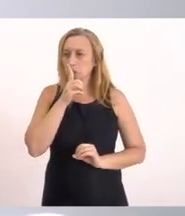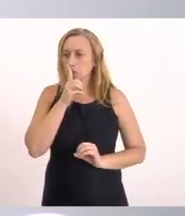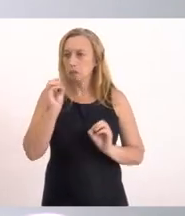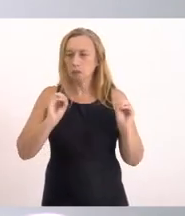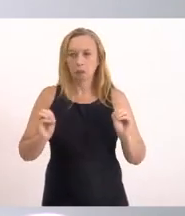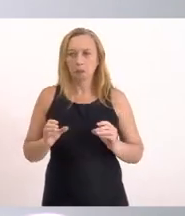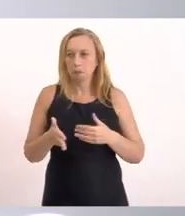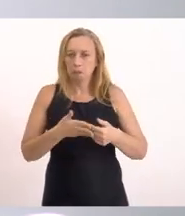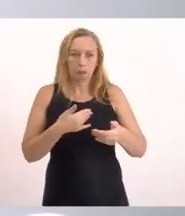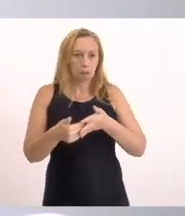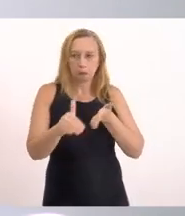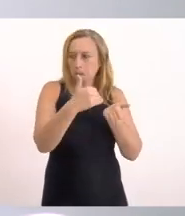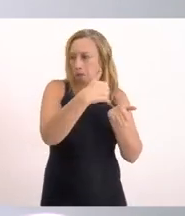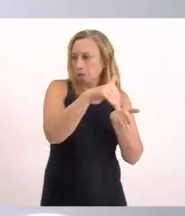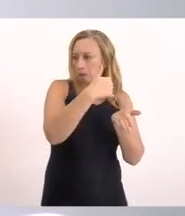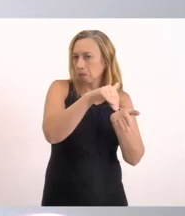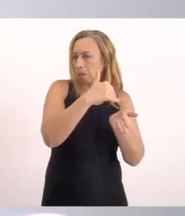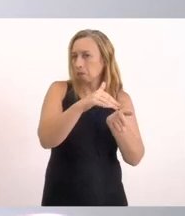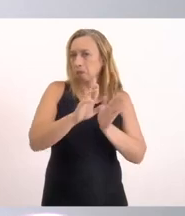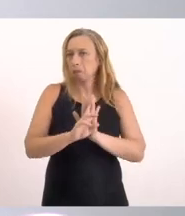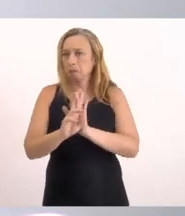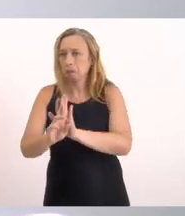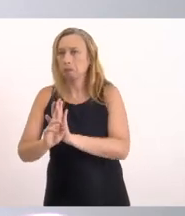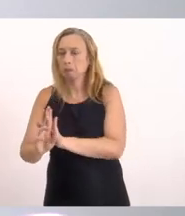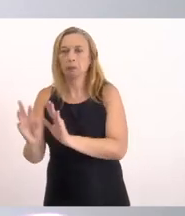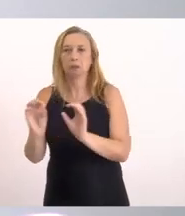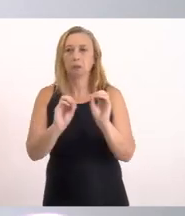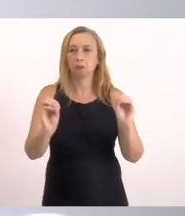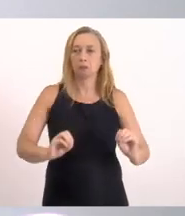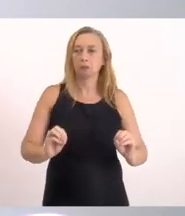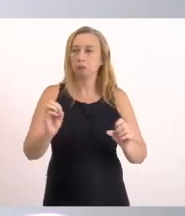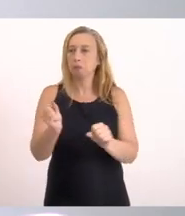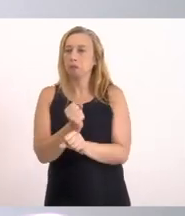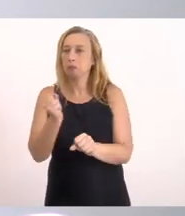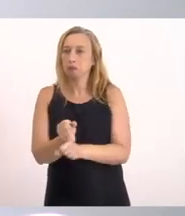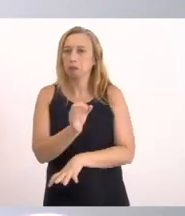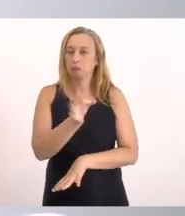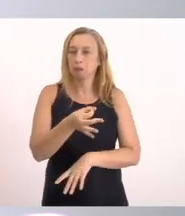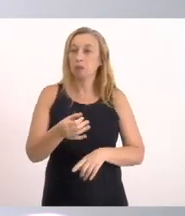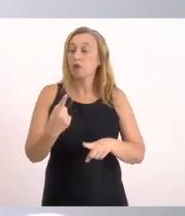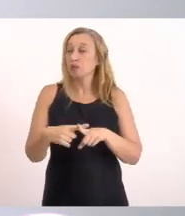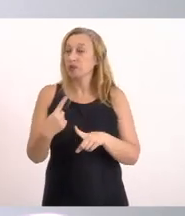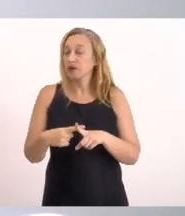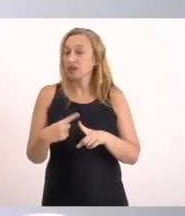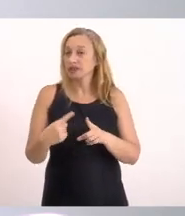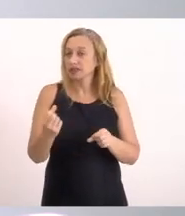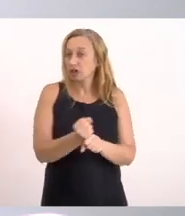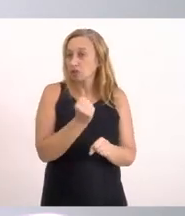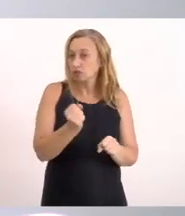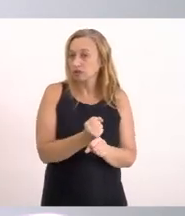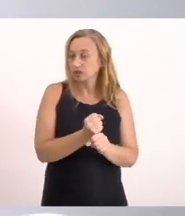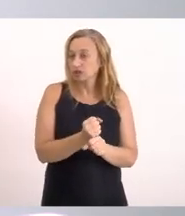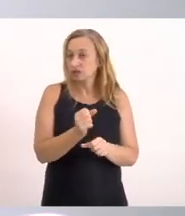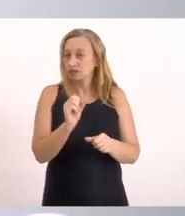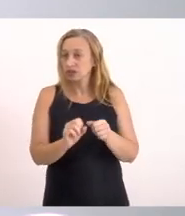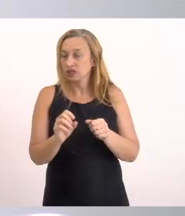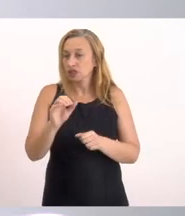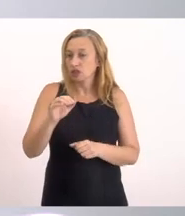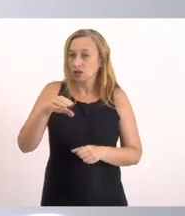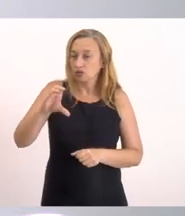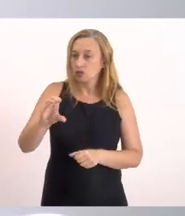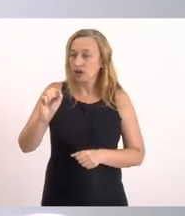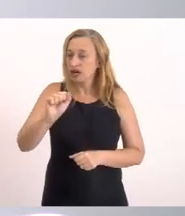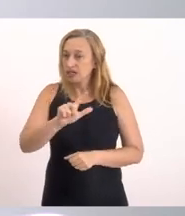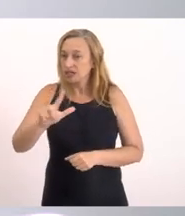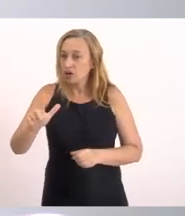Secretaria Algum representante Sobre essas obras Definitivas Porque essa obra Que está sendo feita No canal Da Barra